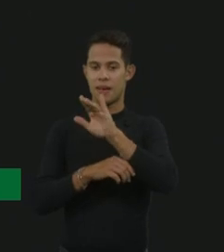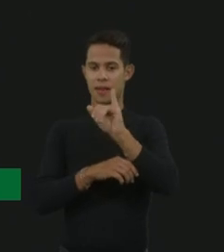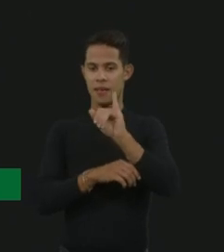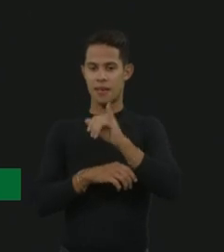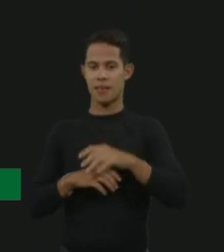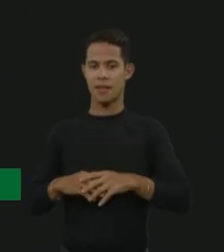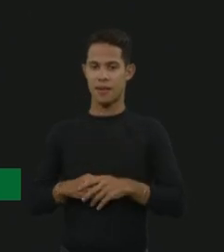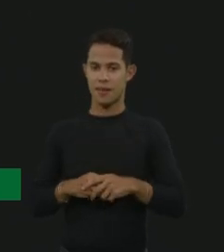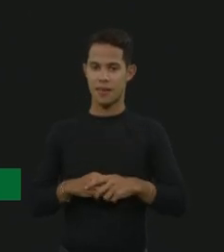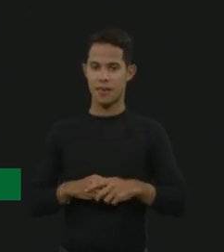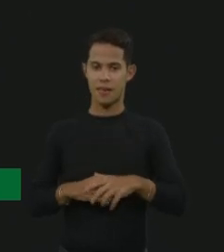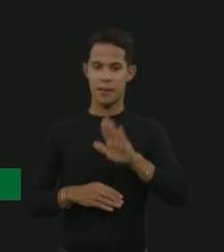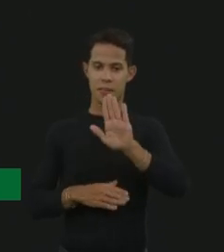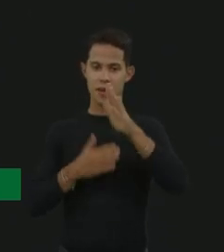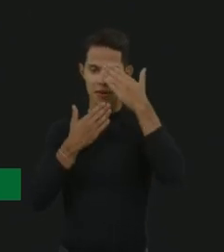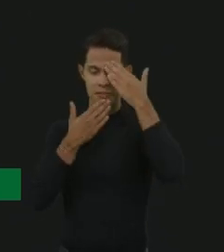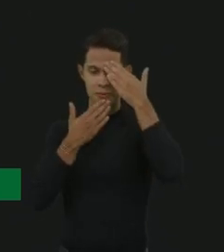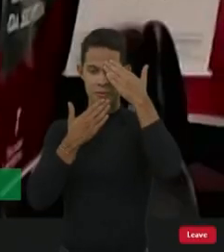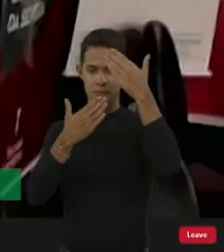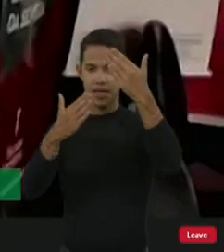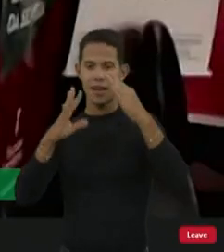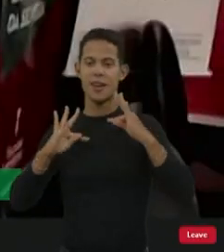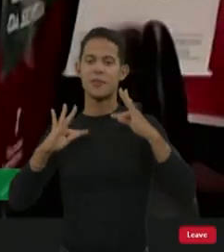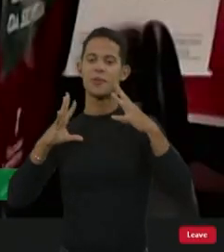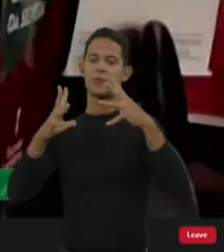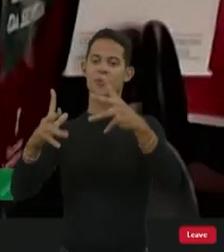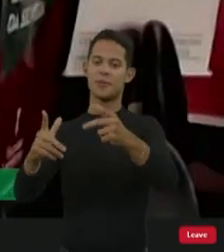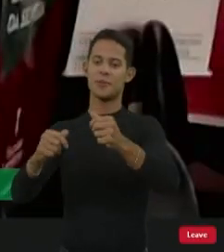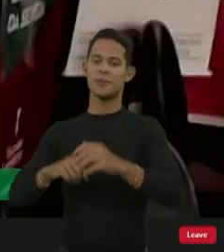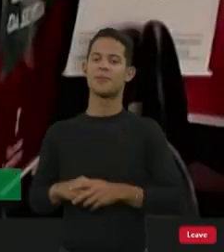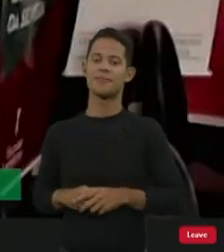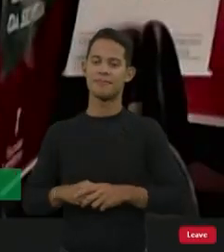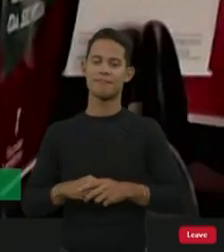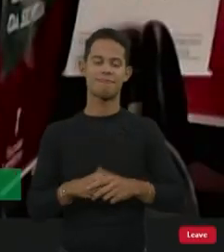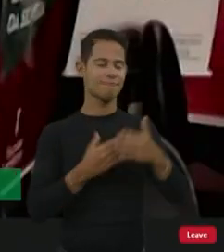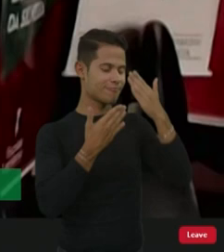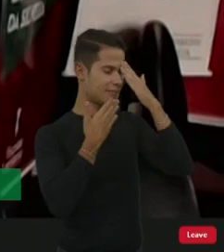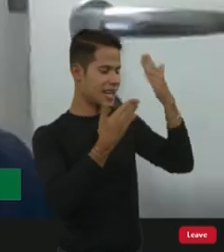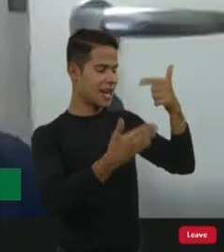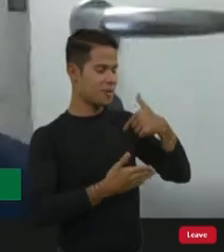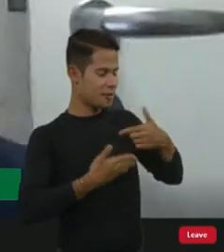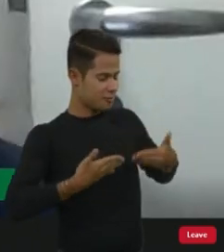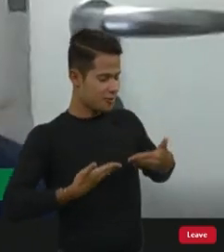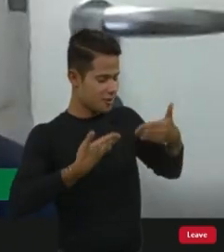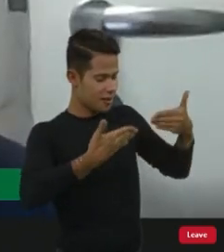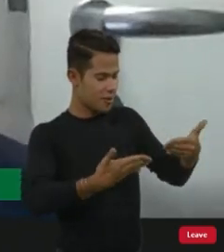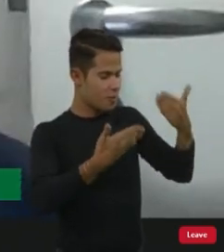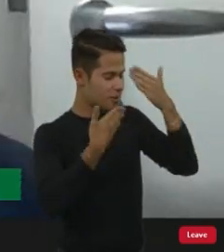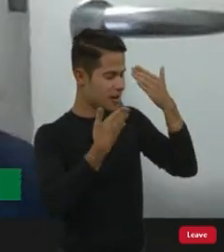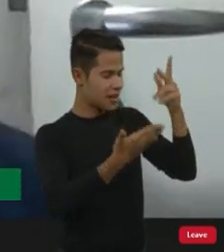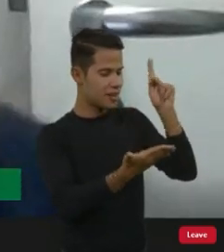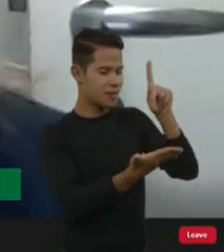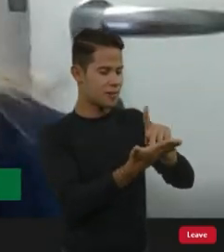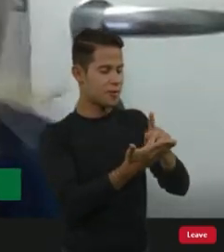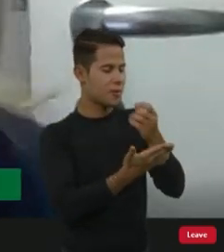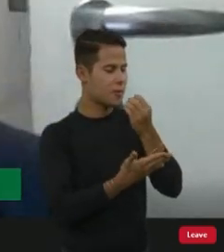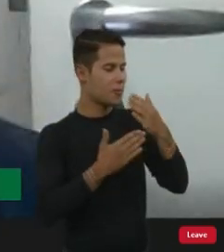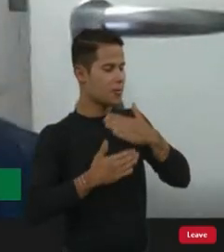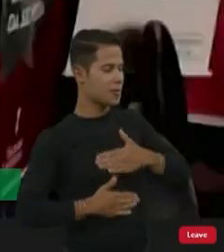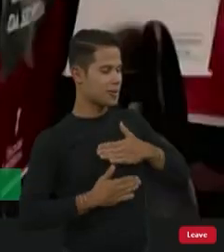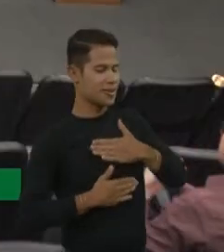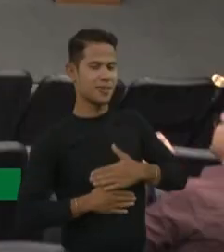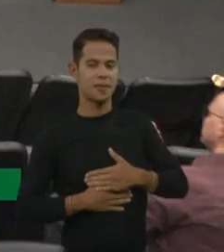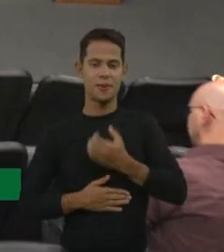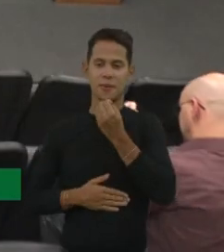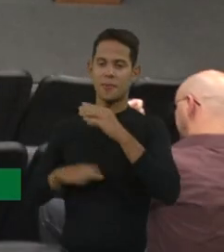Não, imagina. Mas muito obrigada por tudo, tá? Eu que agradeço o convite, muito obrigada. Um bom descanso. Boa noite,